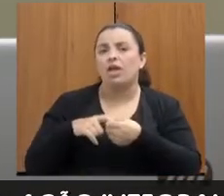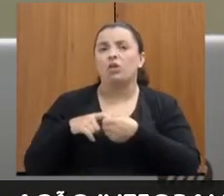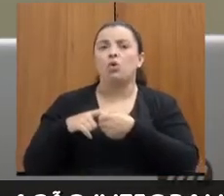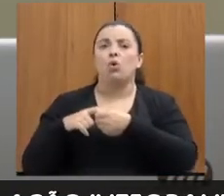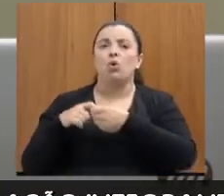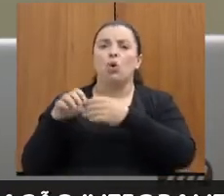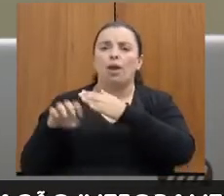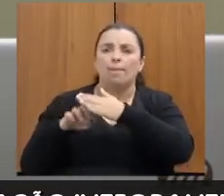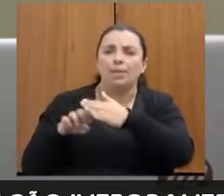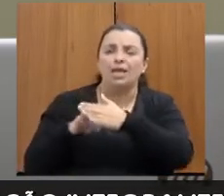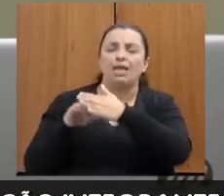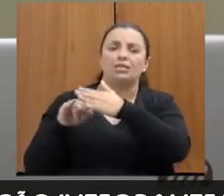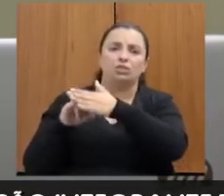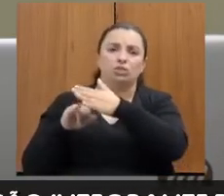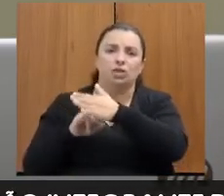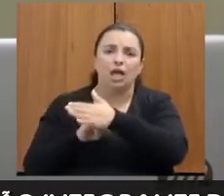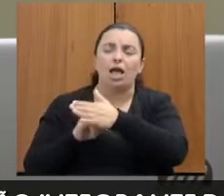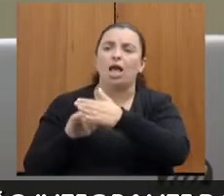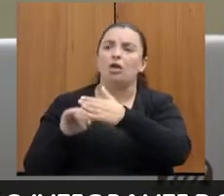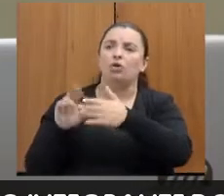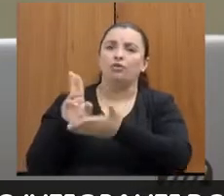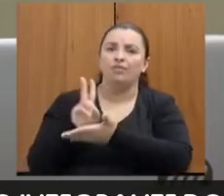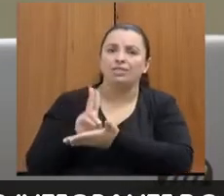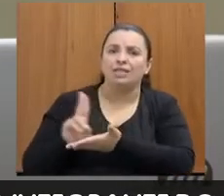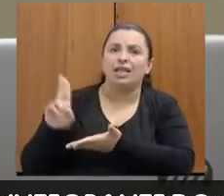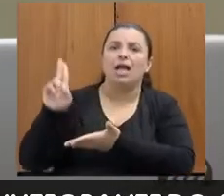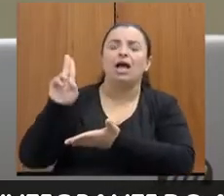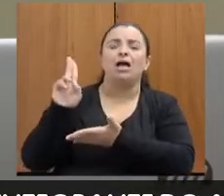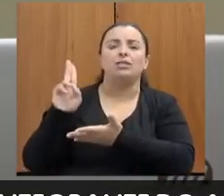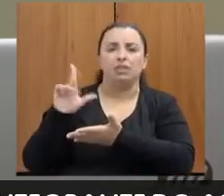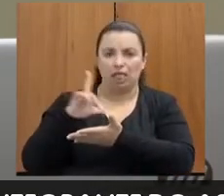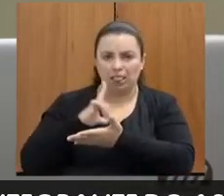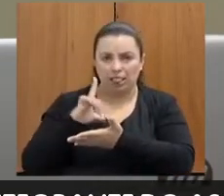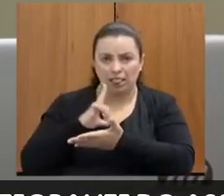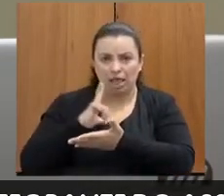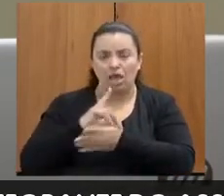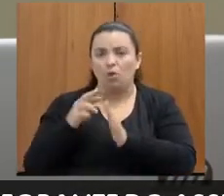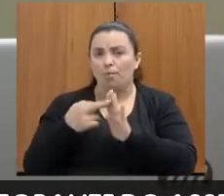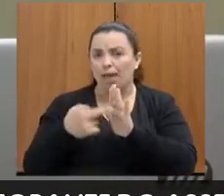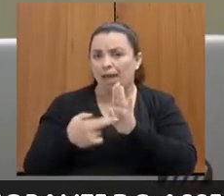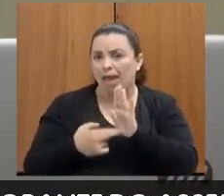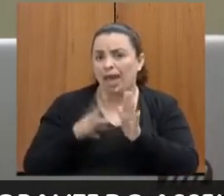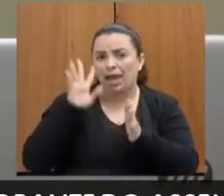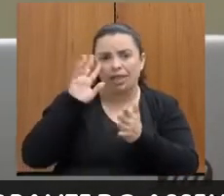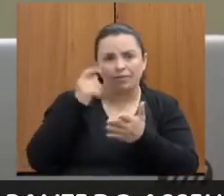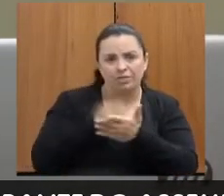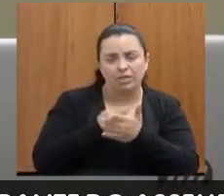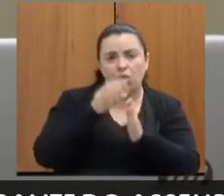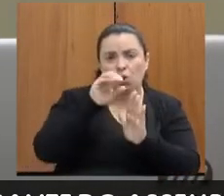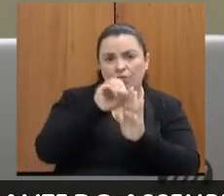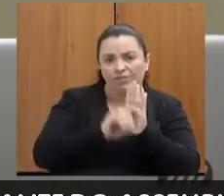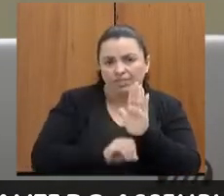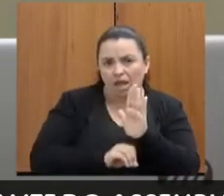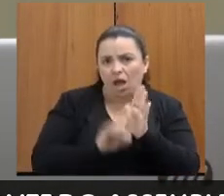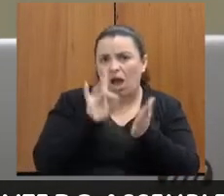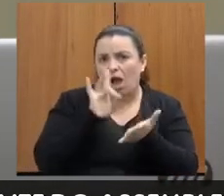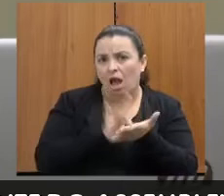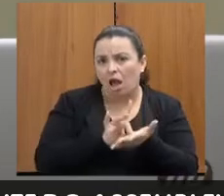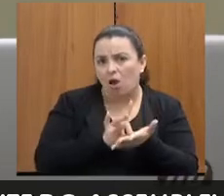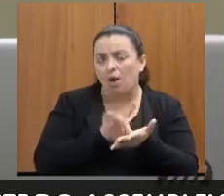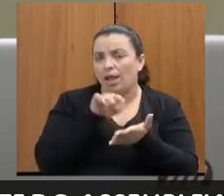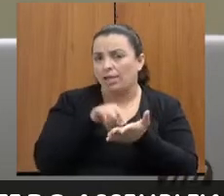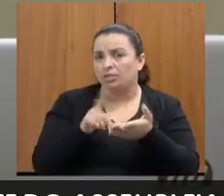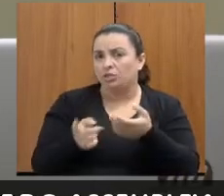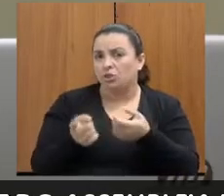municipais, universidades, por exemplo? Tem alguma definição oficial desses convênios?